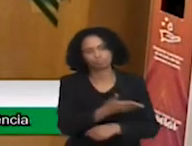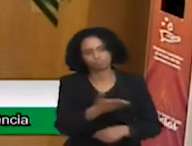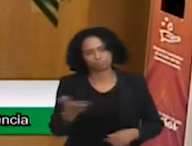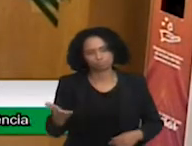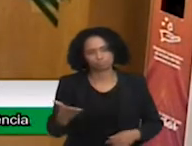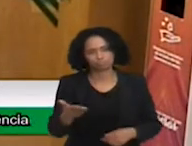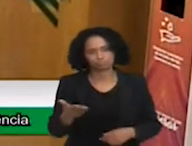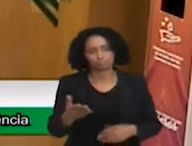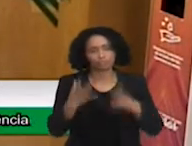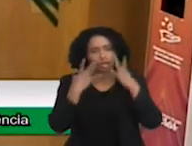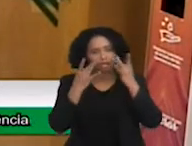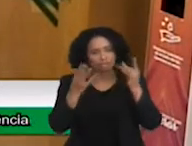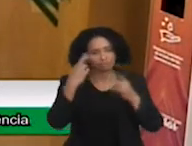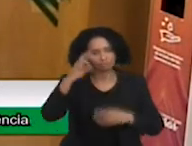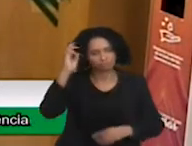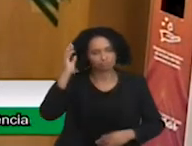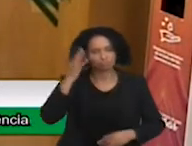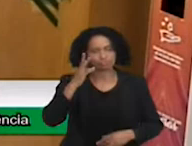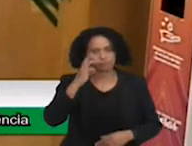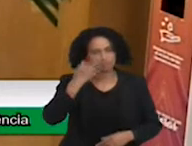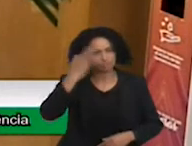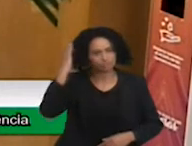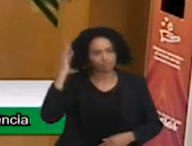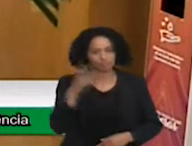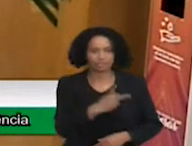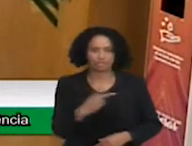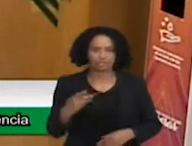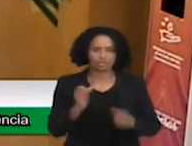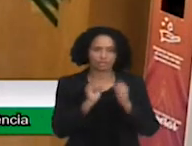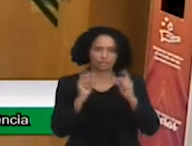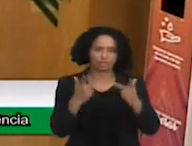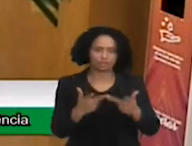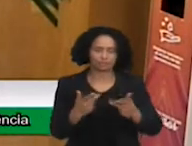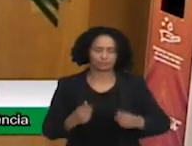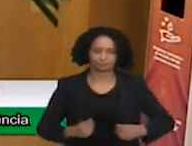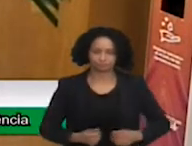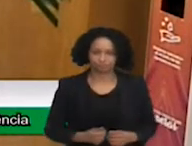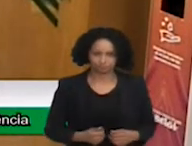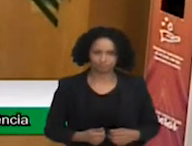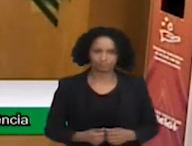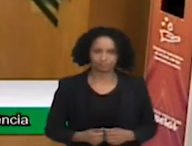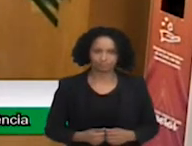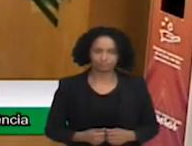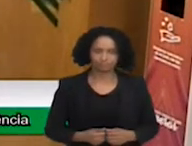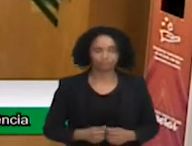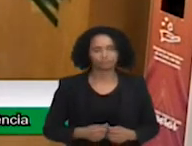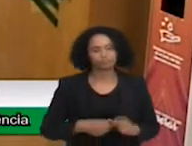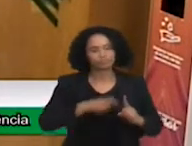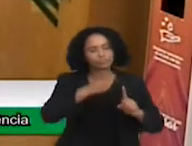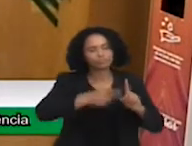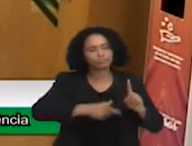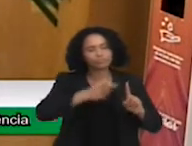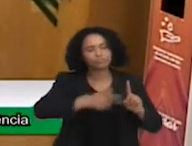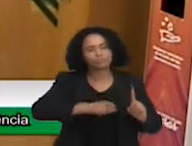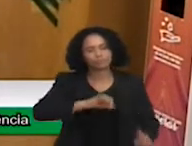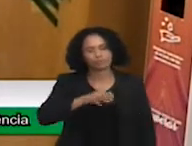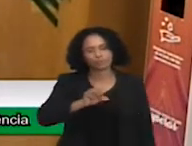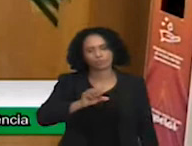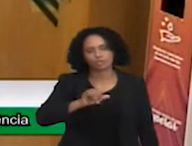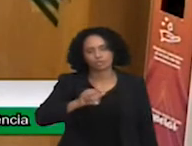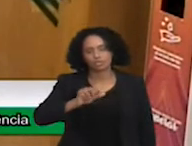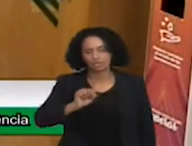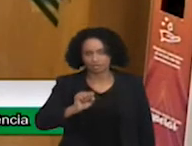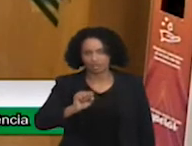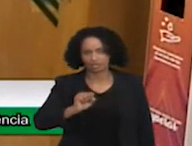Silva, presidente da Câmara. Mais uma. A sua excelência, senhor Josias Nascimento de Jesus, senhor